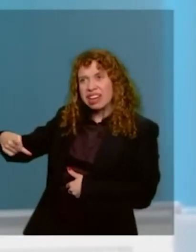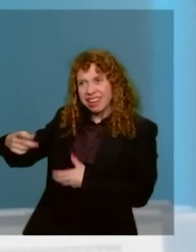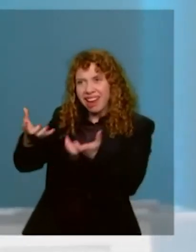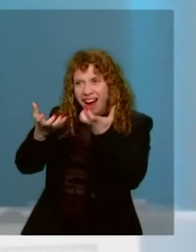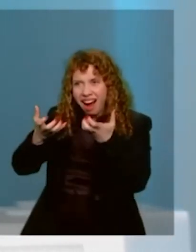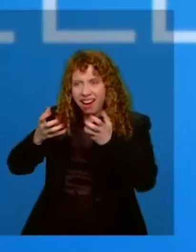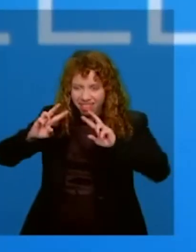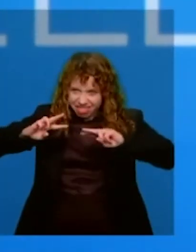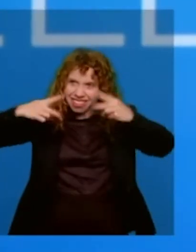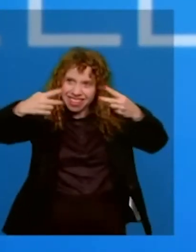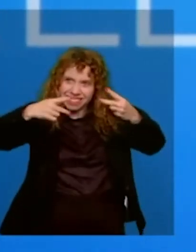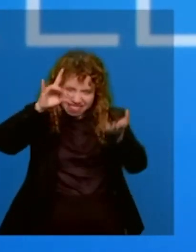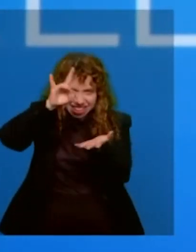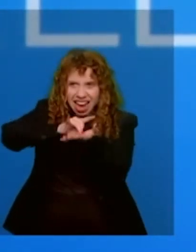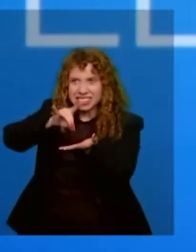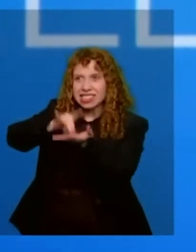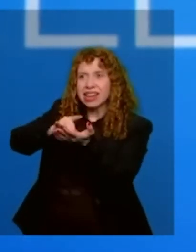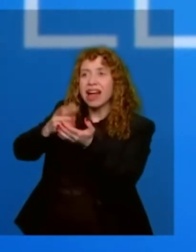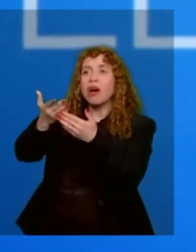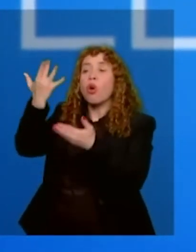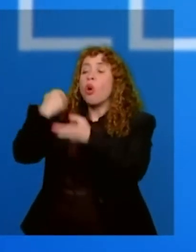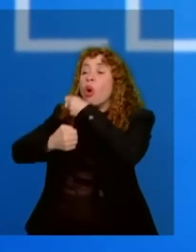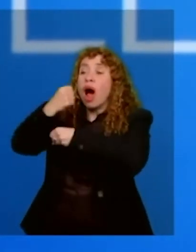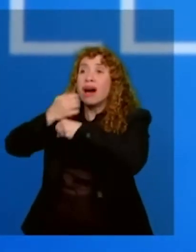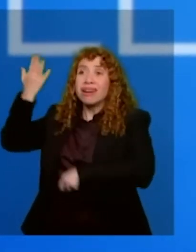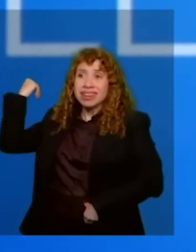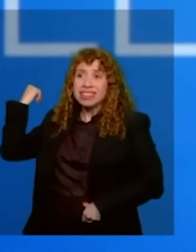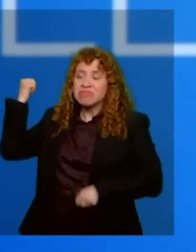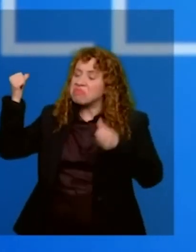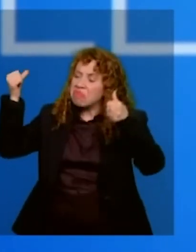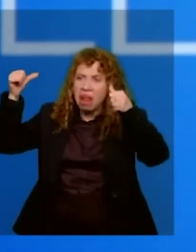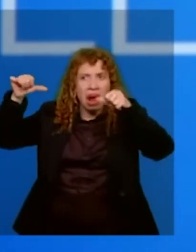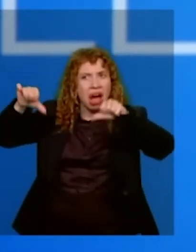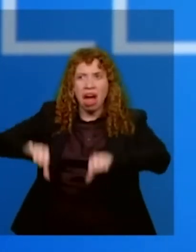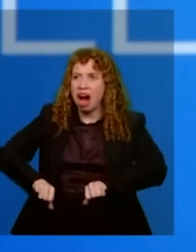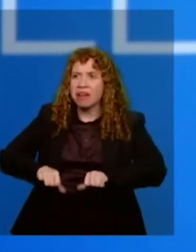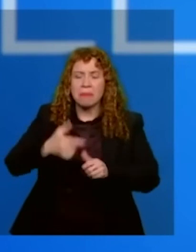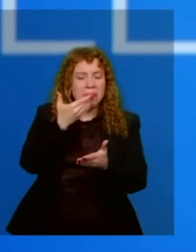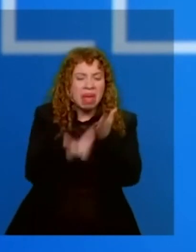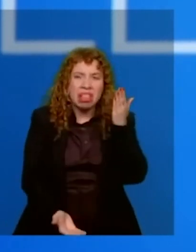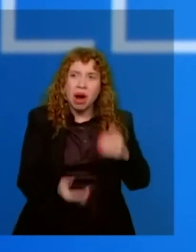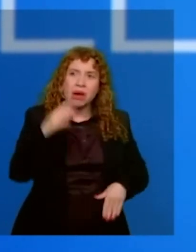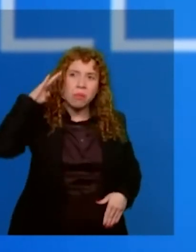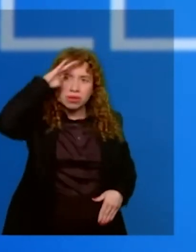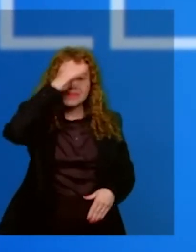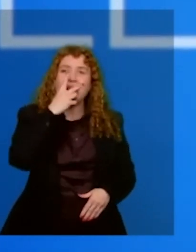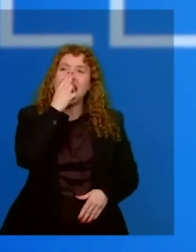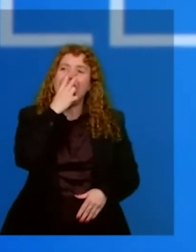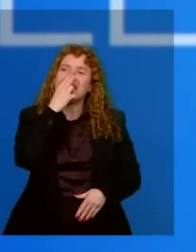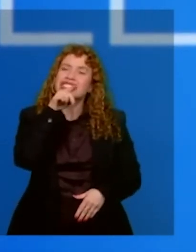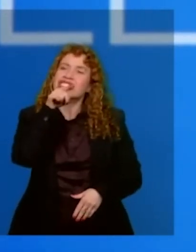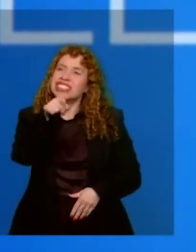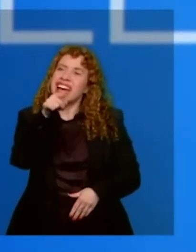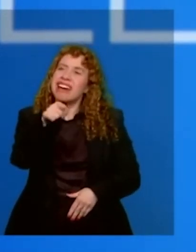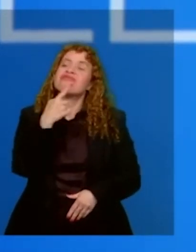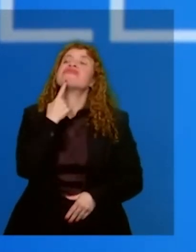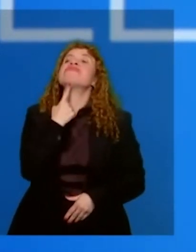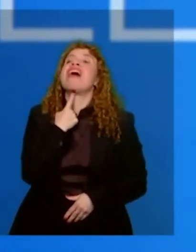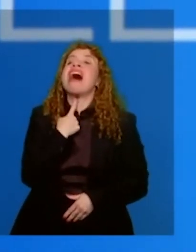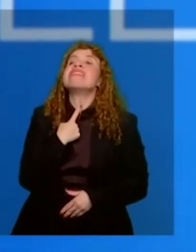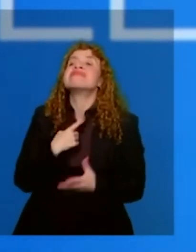Você disputou em 2018, não foi bem sucedido, perdeu para o presidente Bolsonaro, mas me parece que não